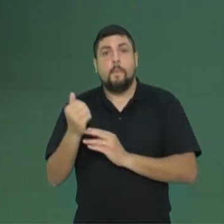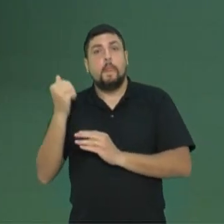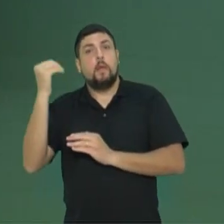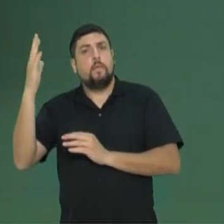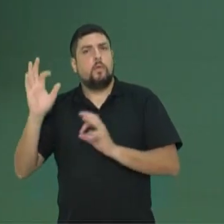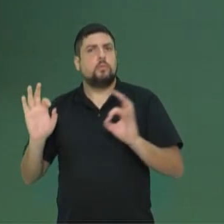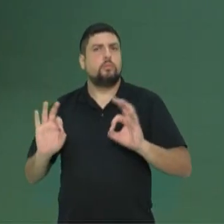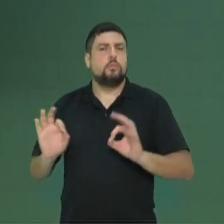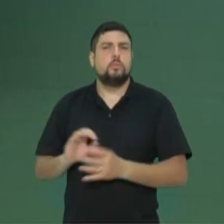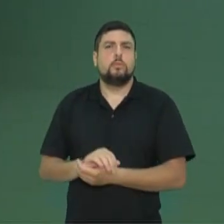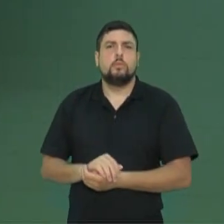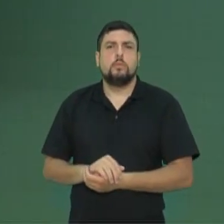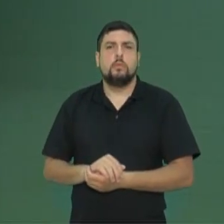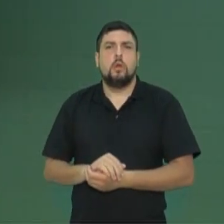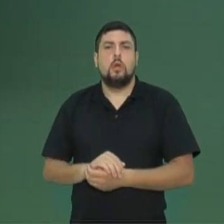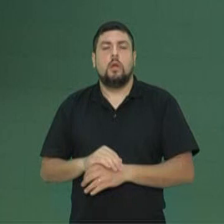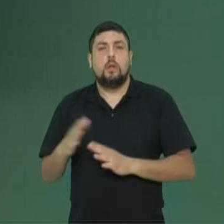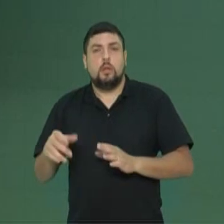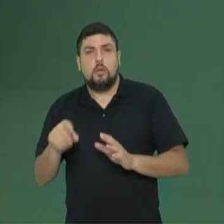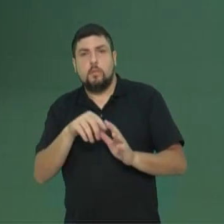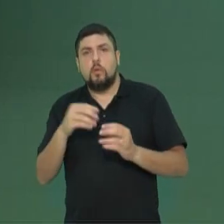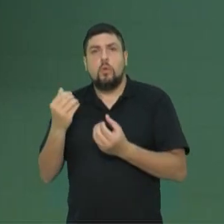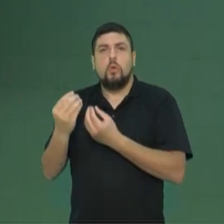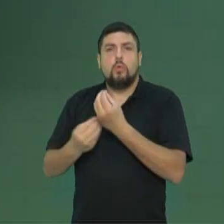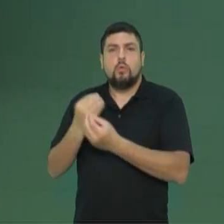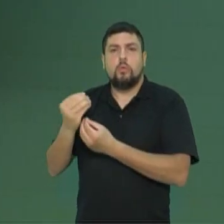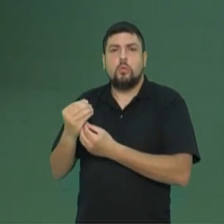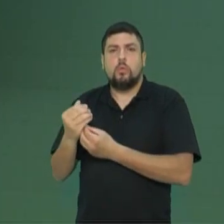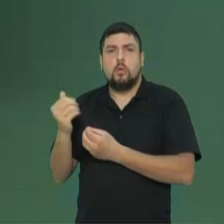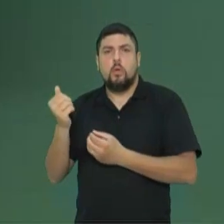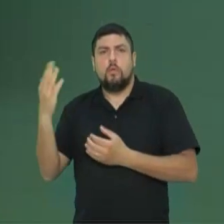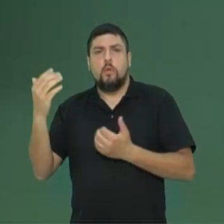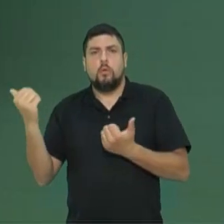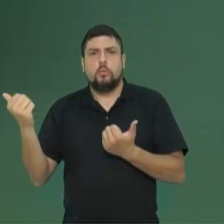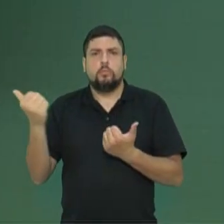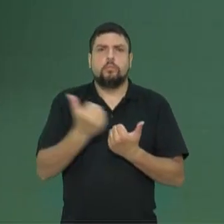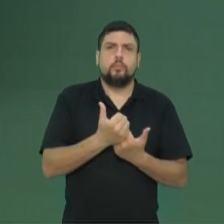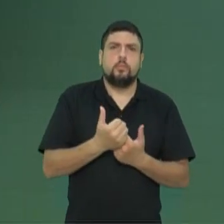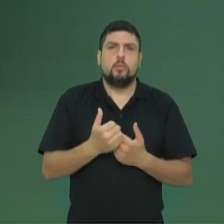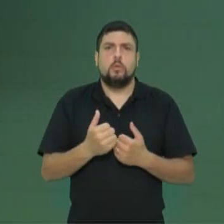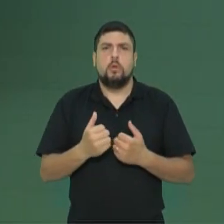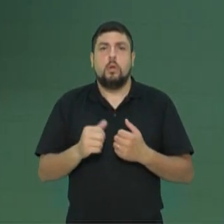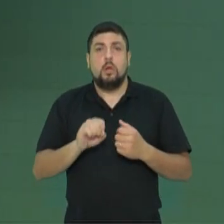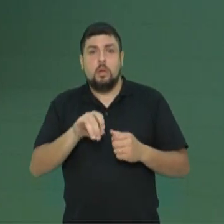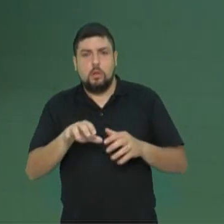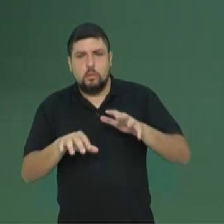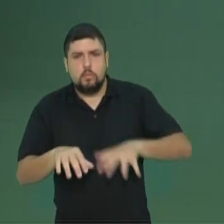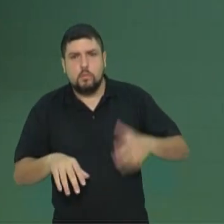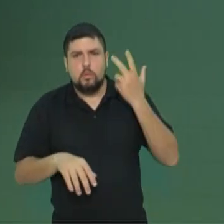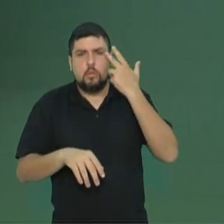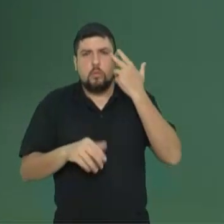substituirmos elas pelas plantas nativas vai ser muito mais produtivo.